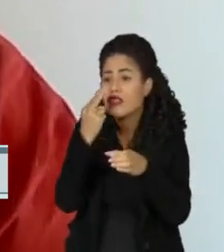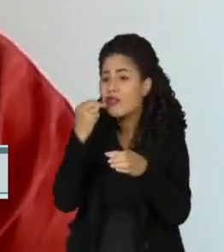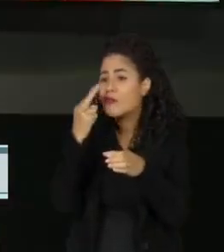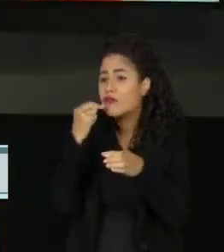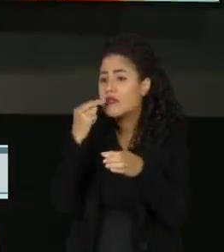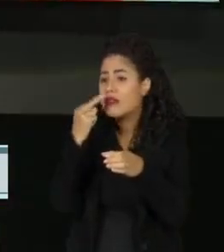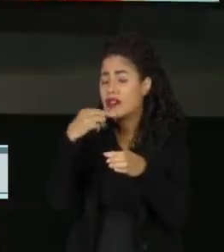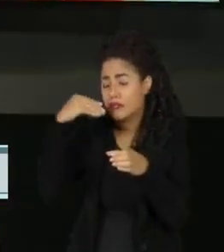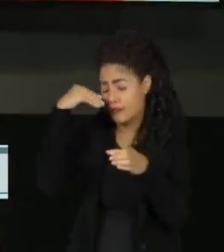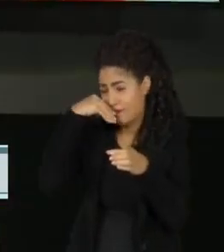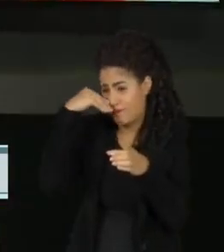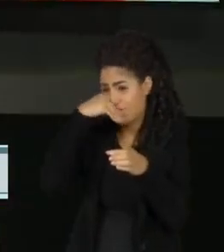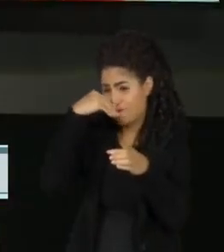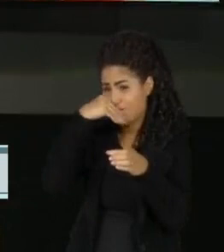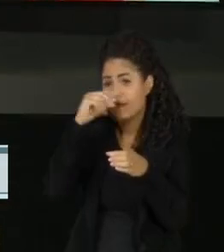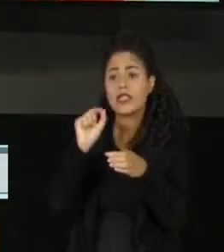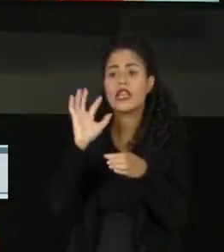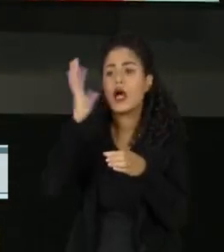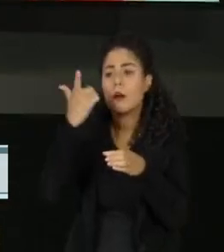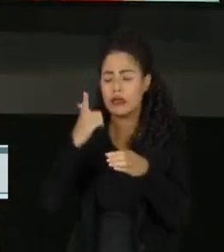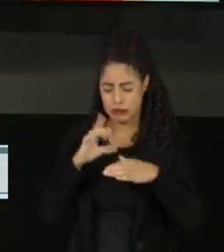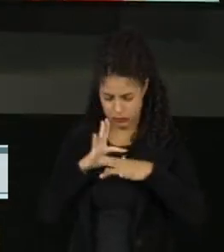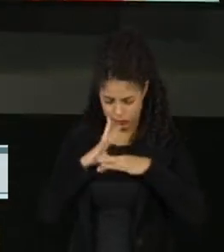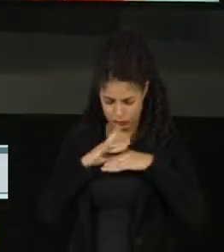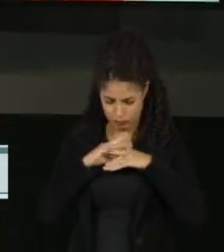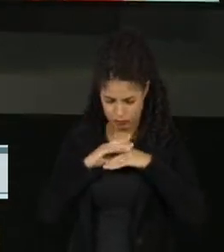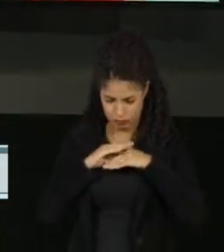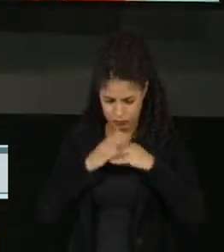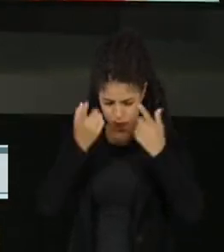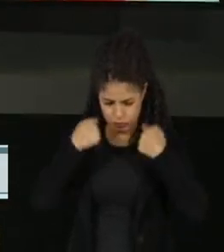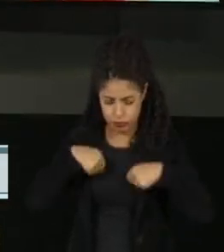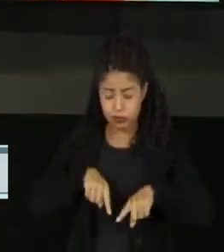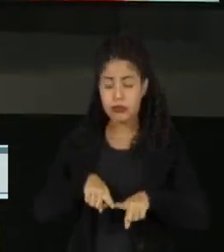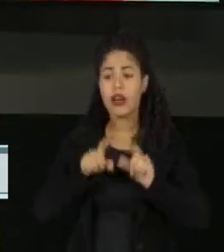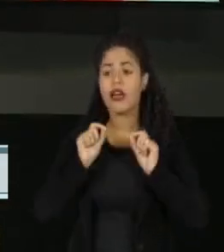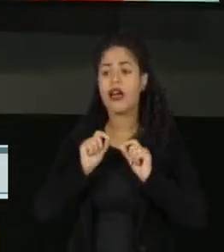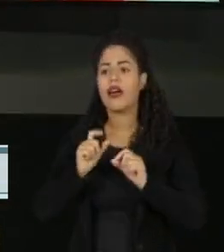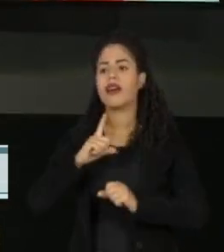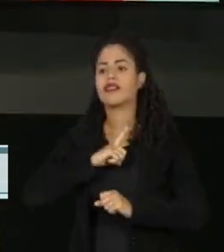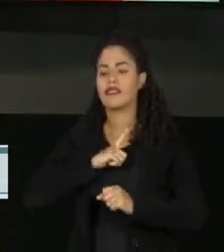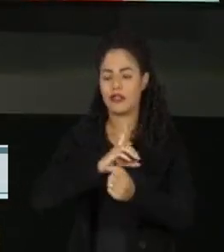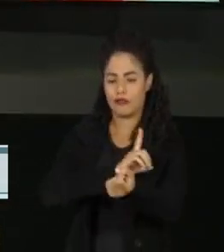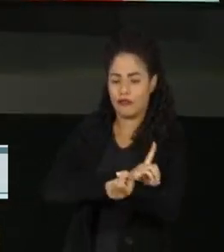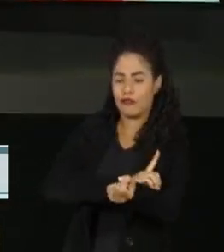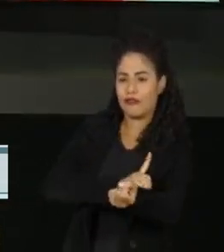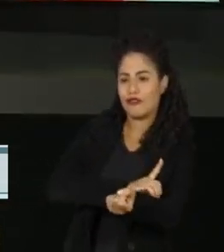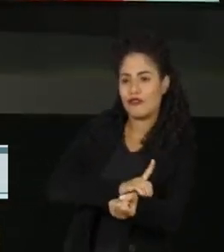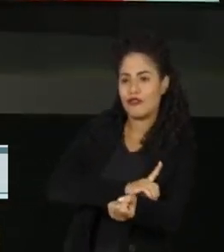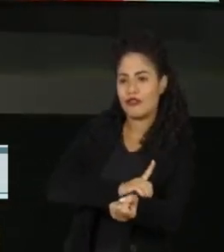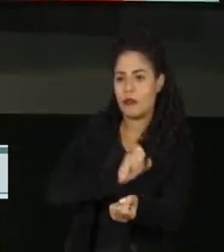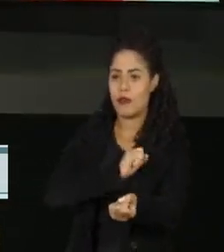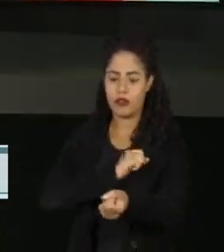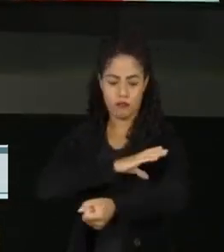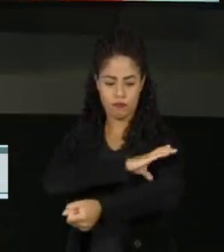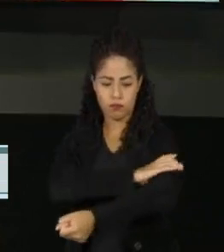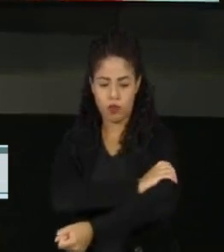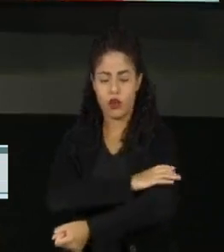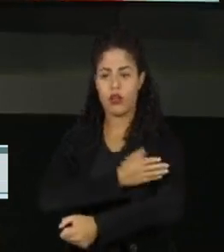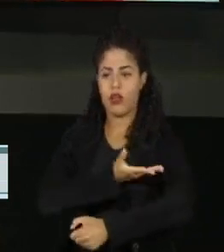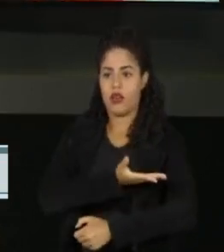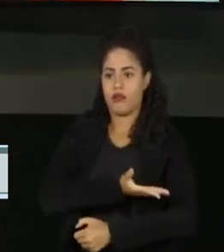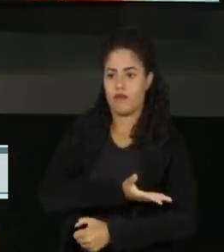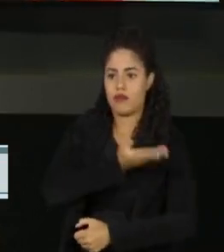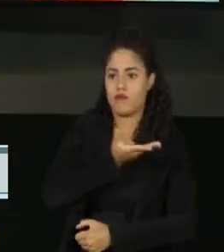alimentos levam à ocorrência de doenças, né? A gente está falando de doenças como diabetes, hipertensão arterial, outras